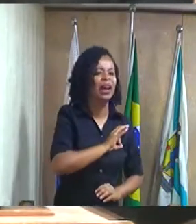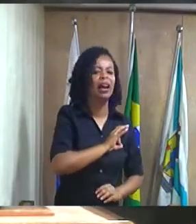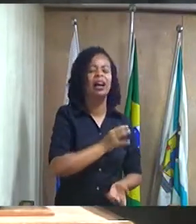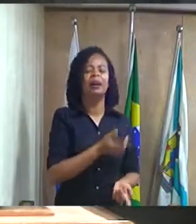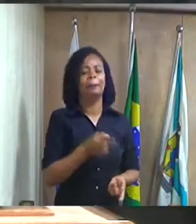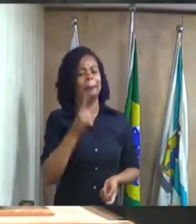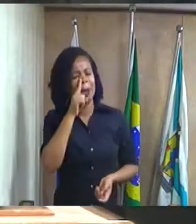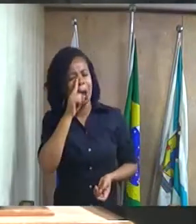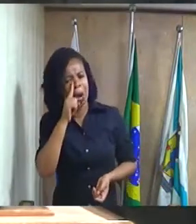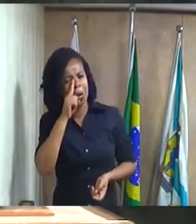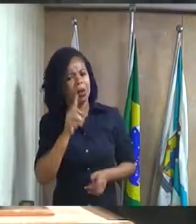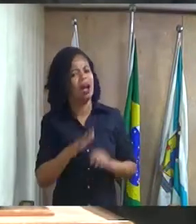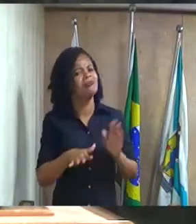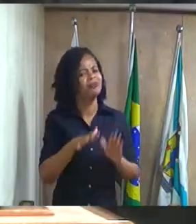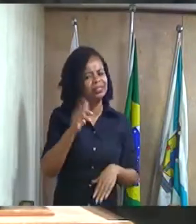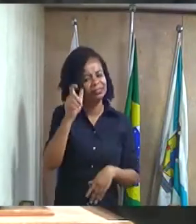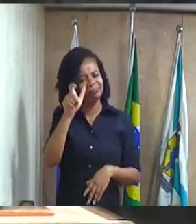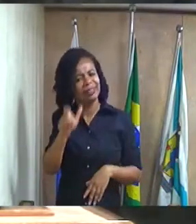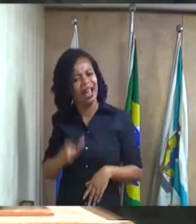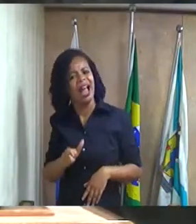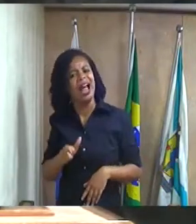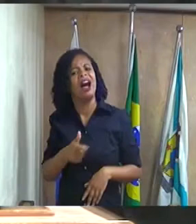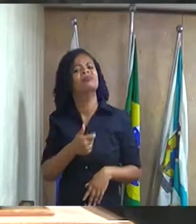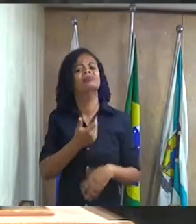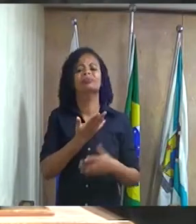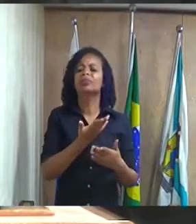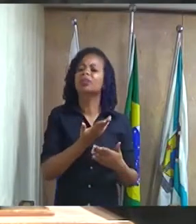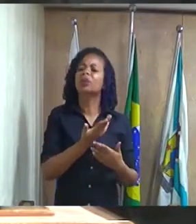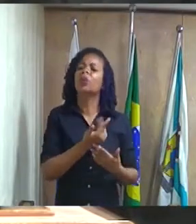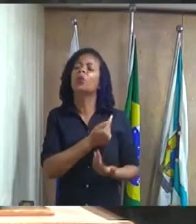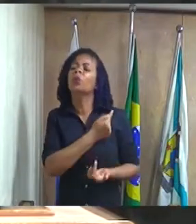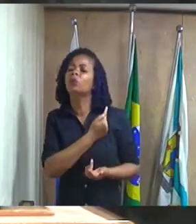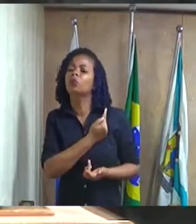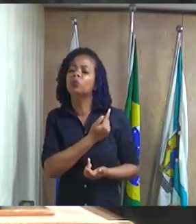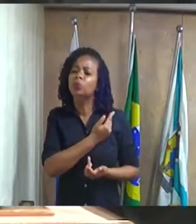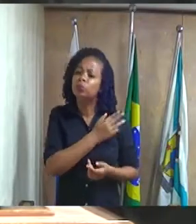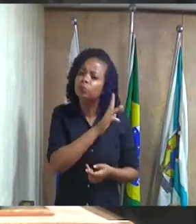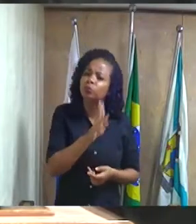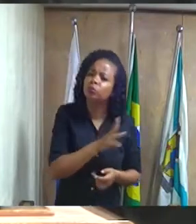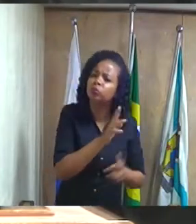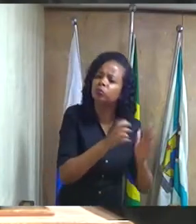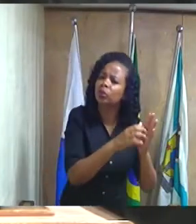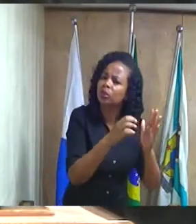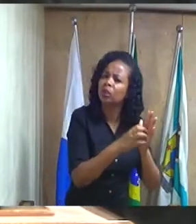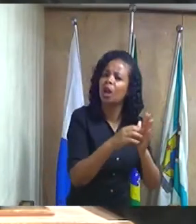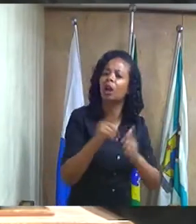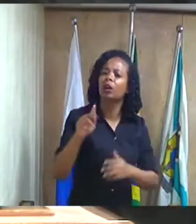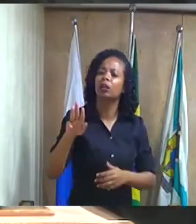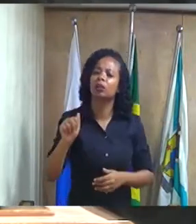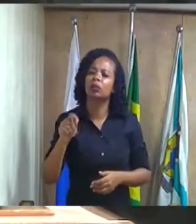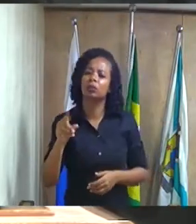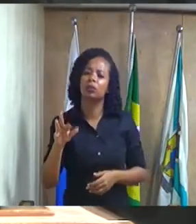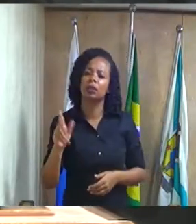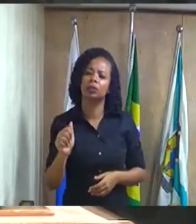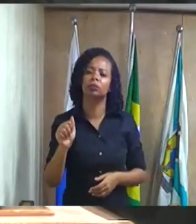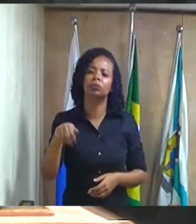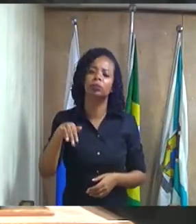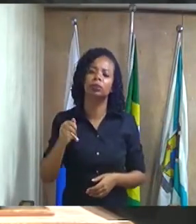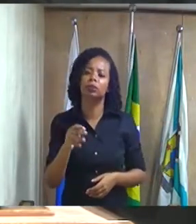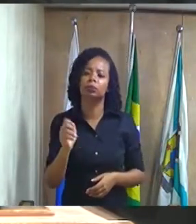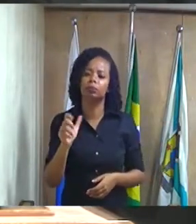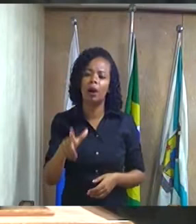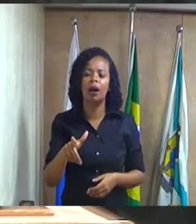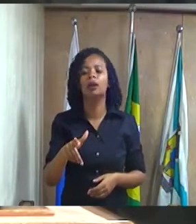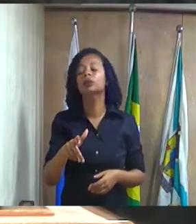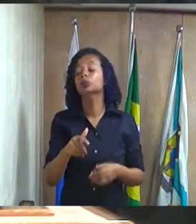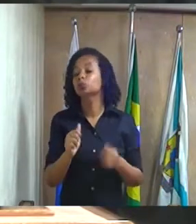risco muitas das vezes um servidor da guarda municipal junto sem critério nenhum sem critério nenhum então eu